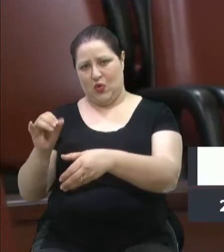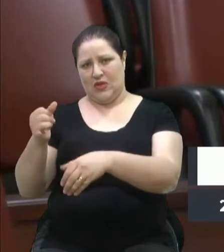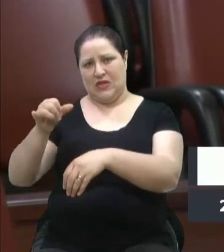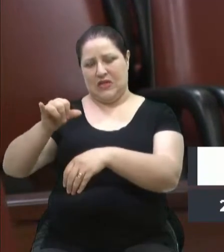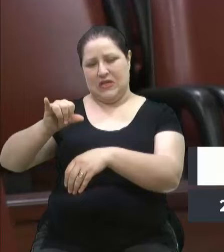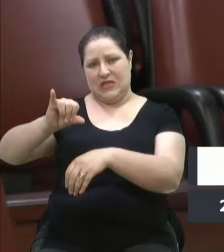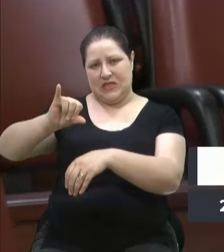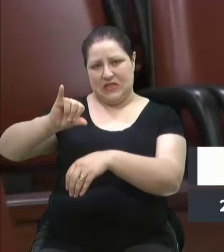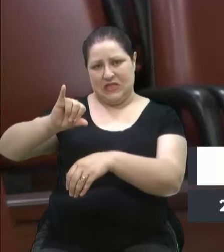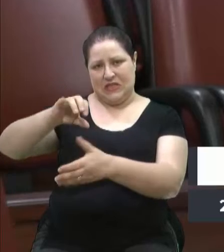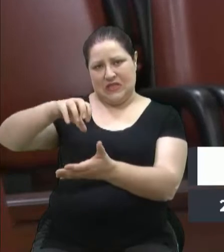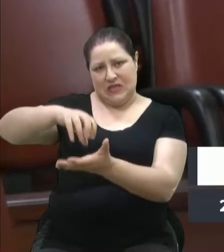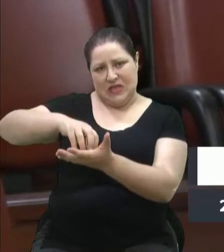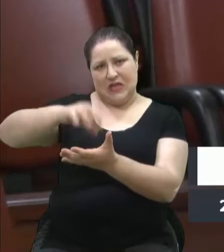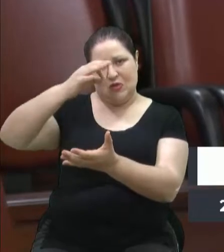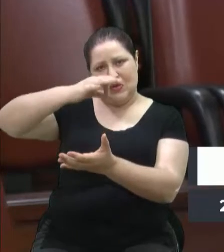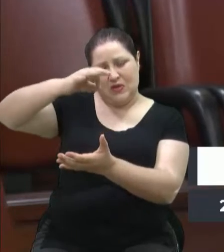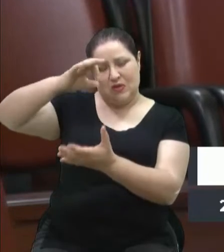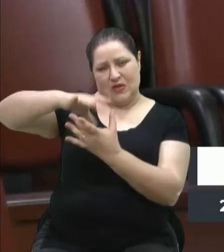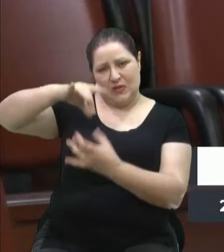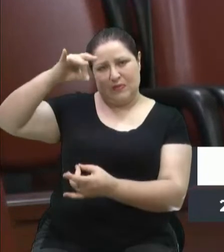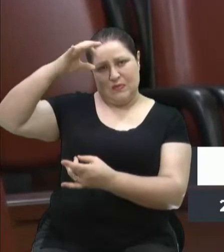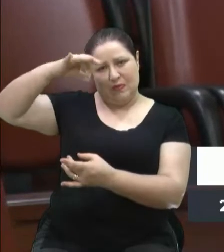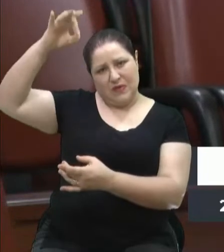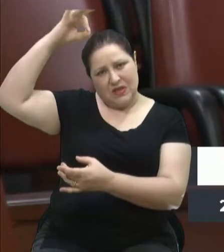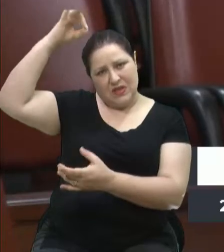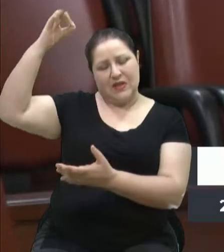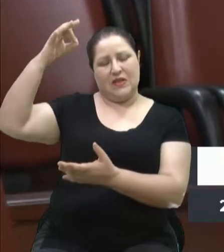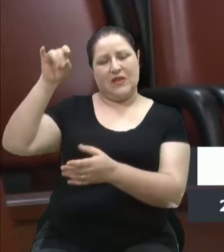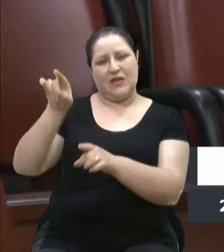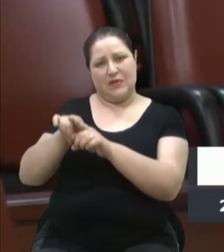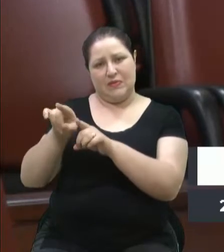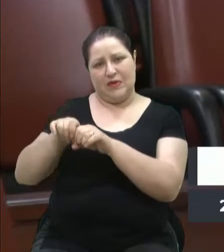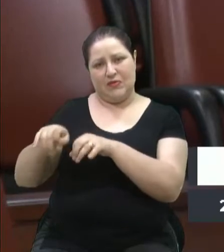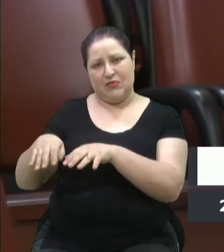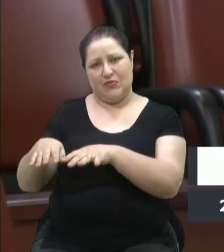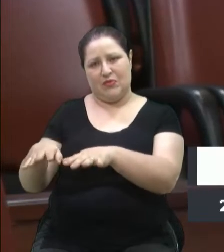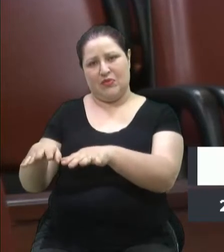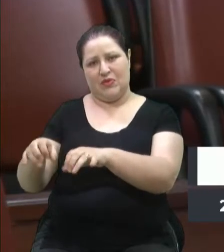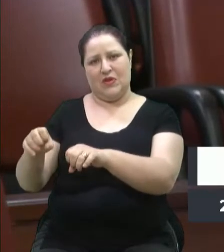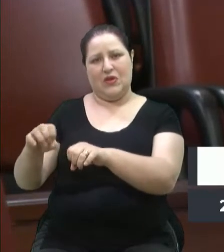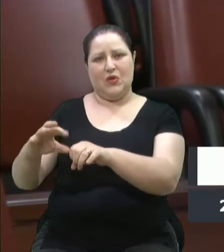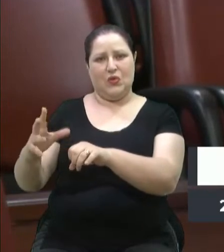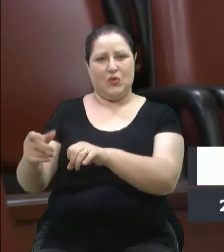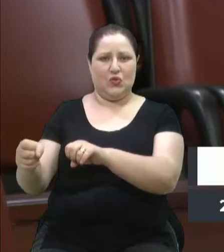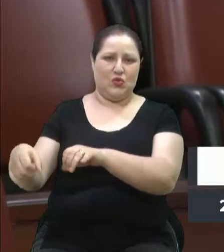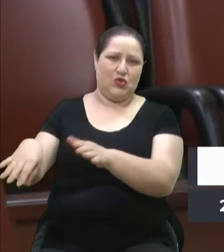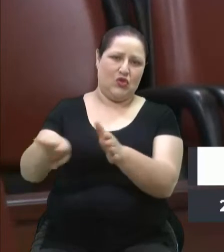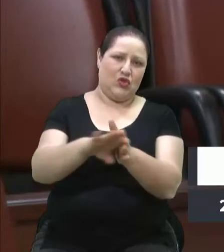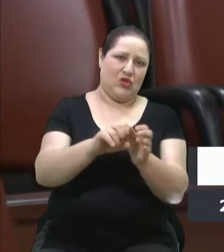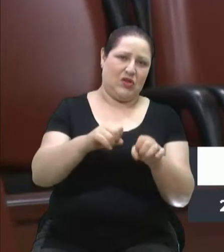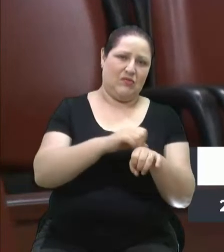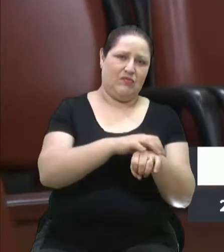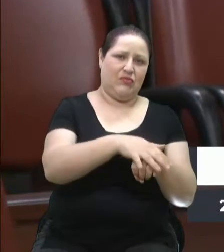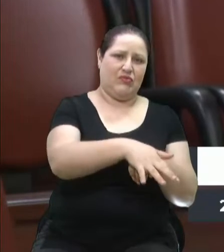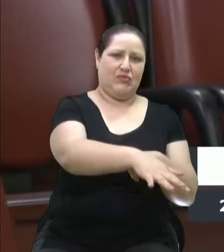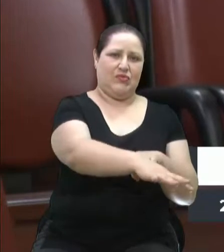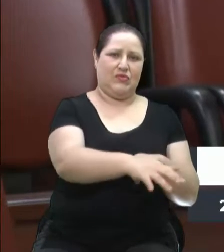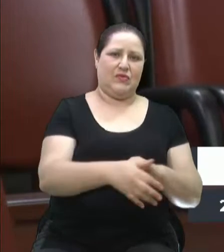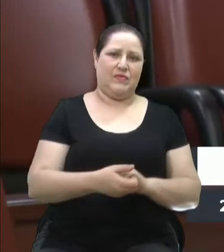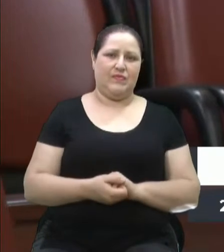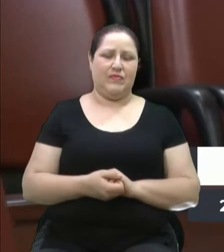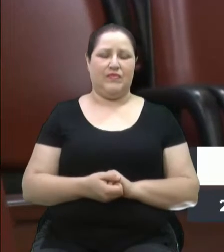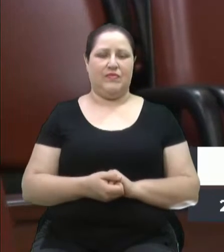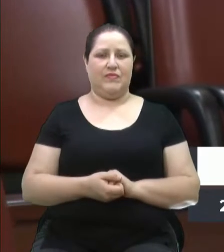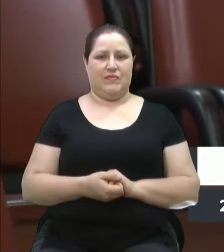ilha, a gente vive numa cidade, apesar de ter pessoas que vivem numa ilha quando chove. Então, eu só quero dizer que o que a gente tem que fazer é trabalhar coletivamente,